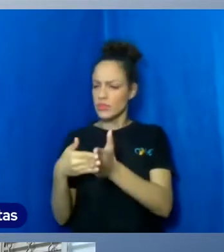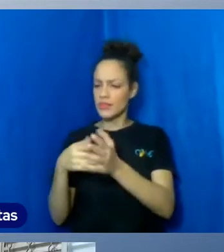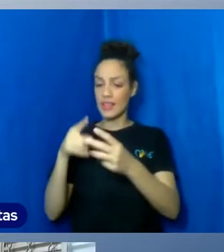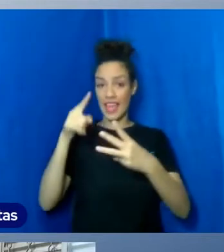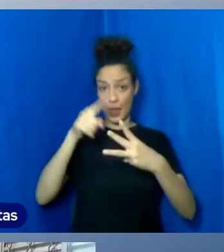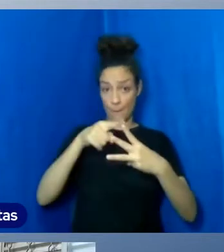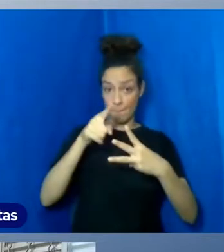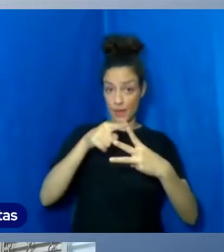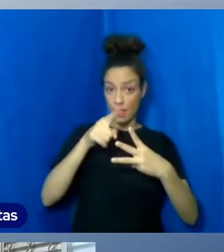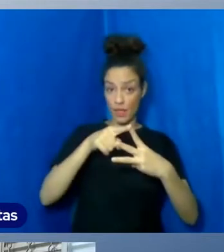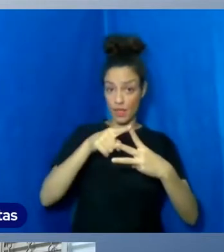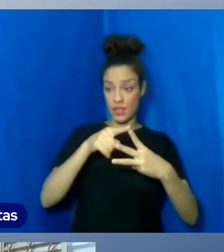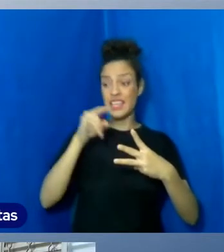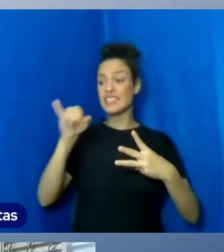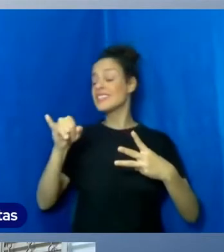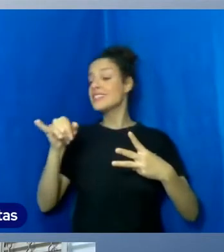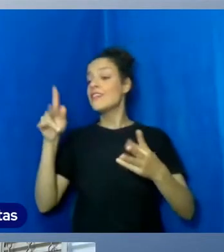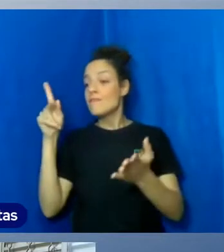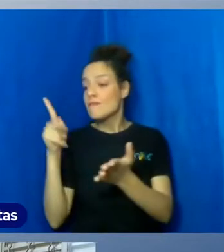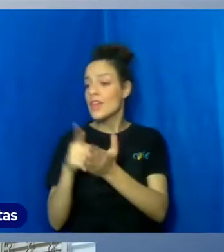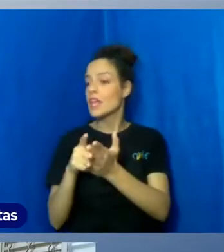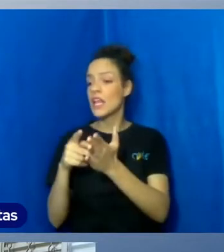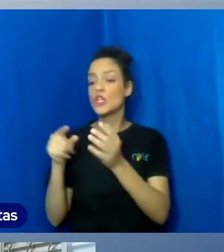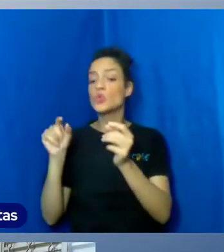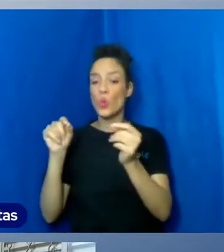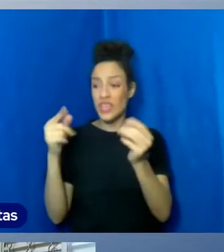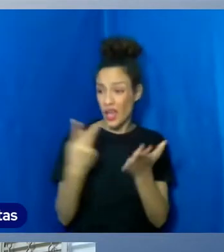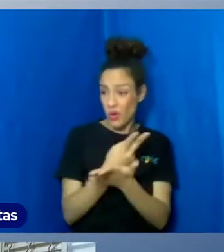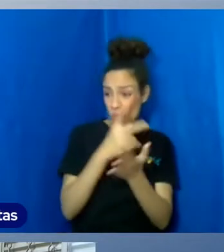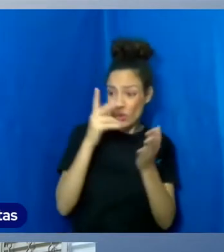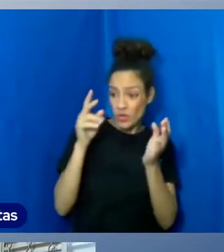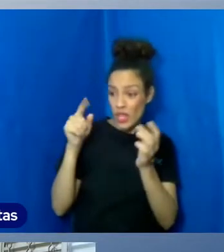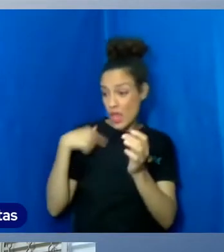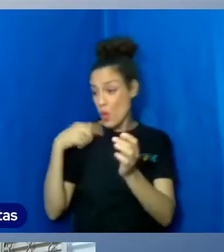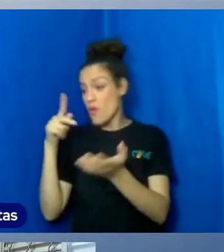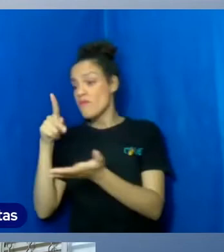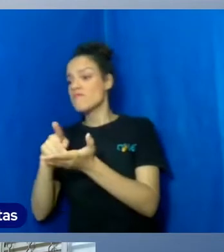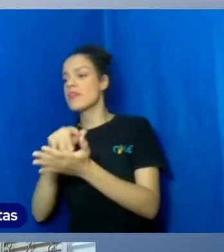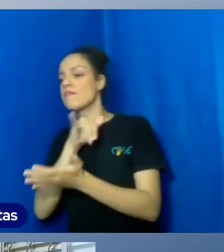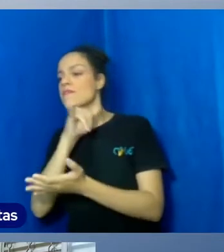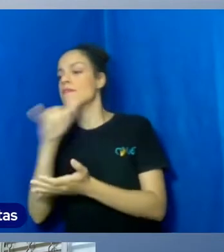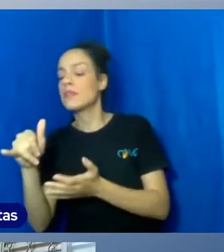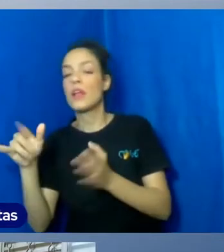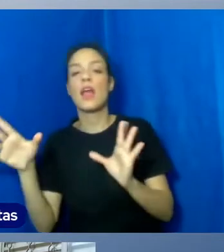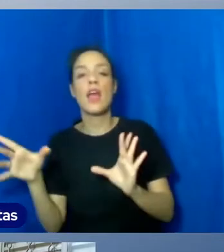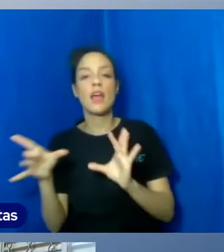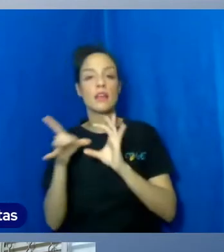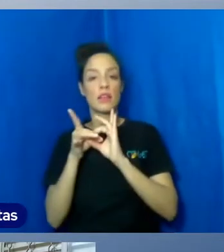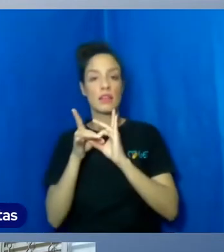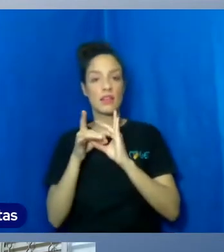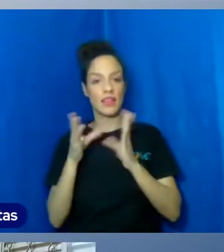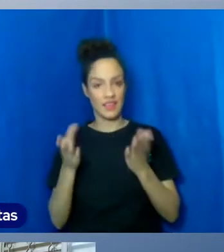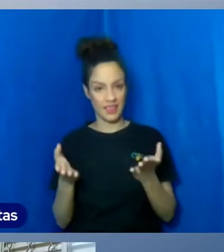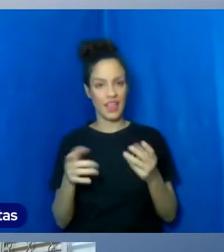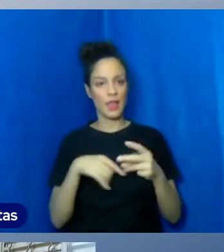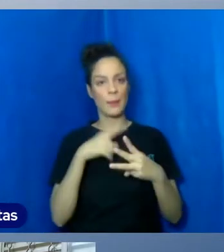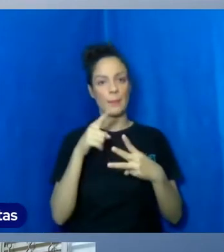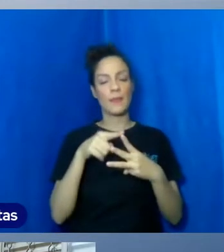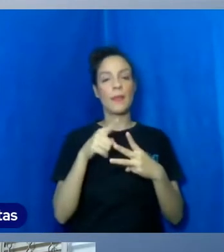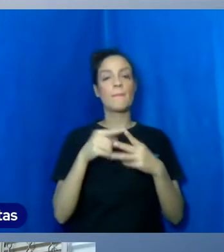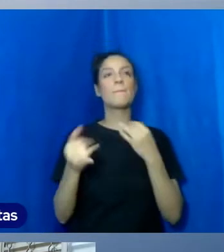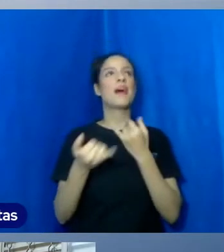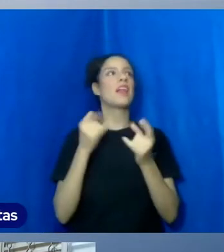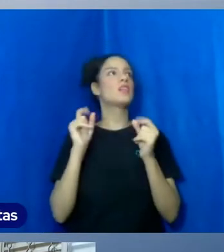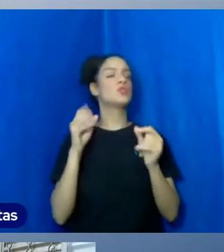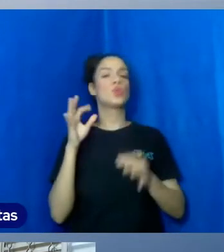próximo do que aconteceu a gente fala, mais verdadeiro é um ato. Veja como é muito parecido com o conceito jurídico